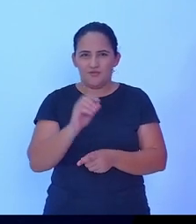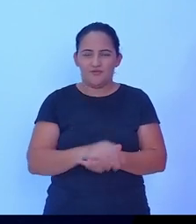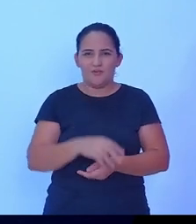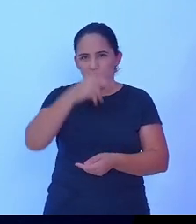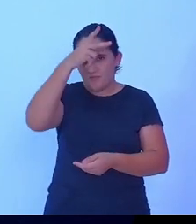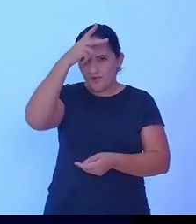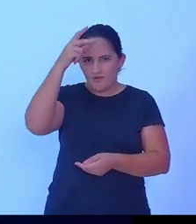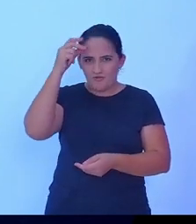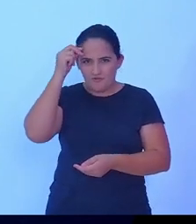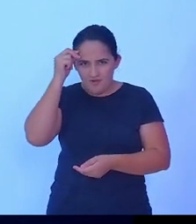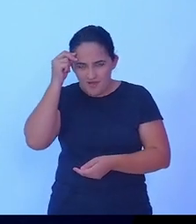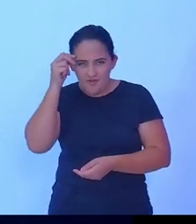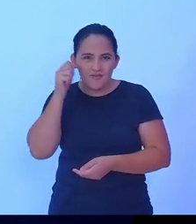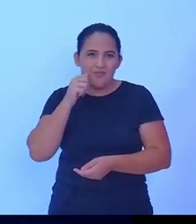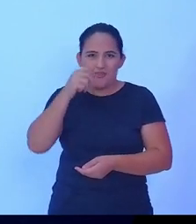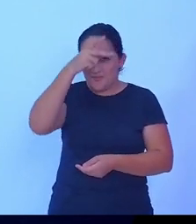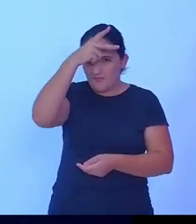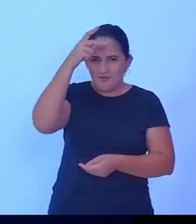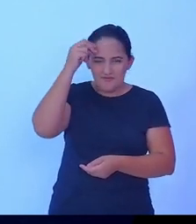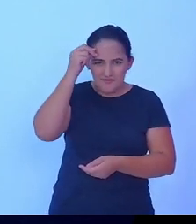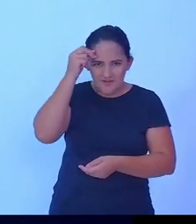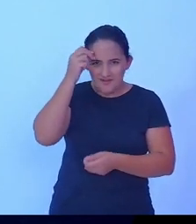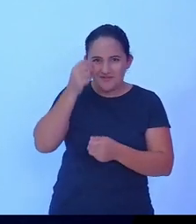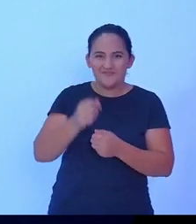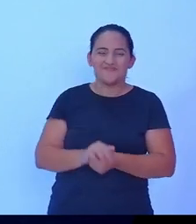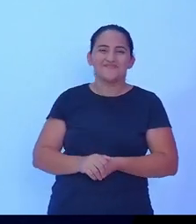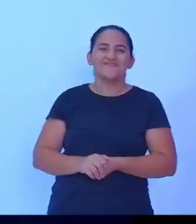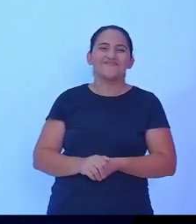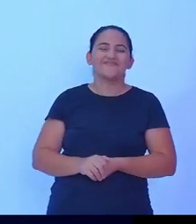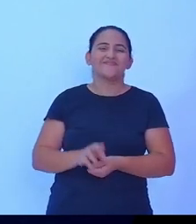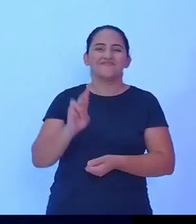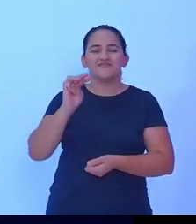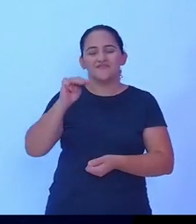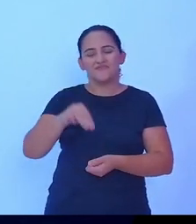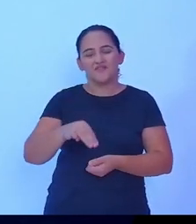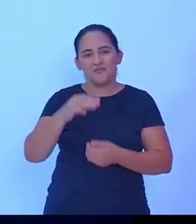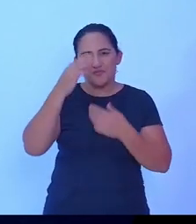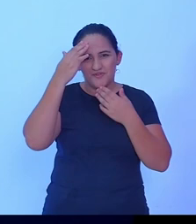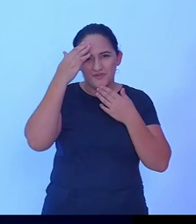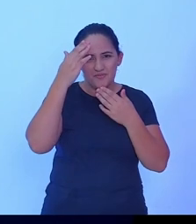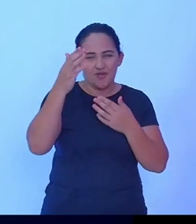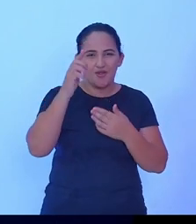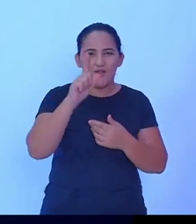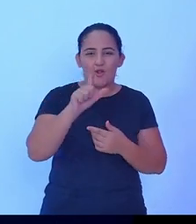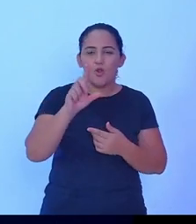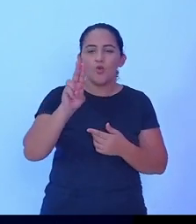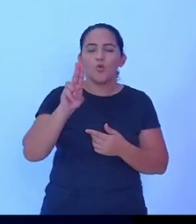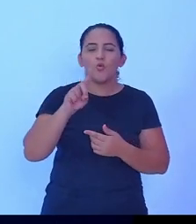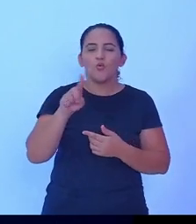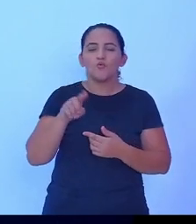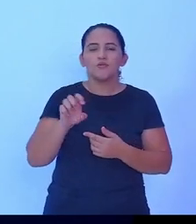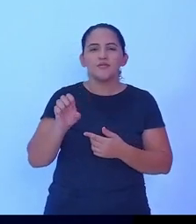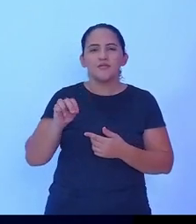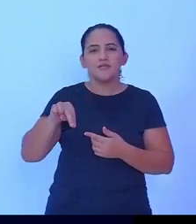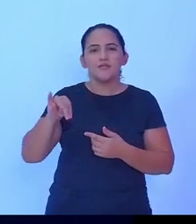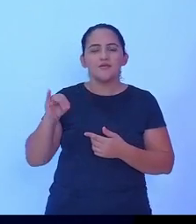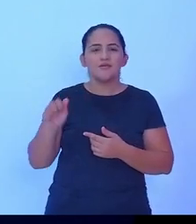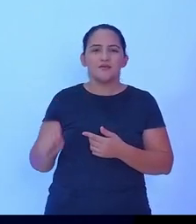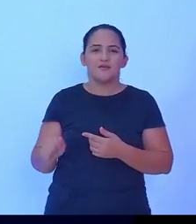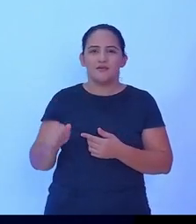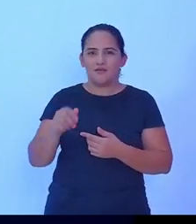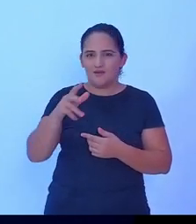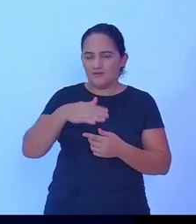13 Lucindo e Luzenei o meu muito obrigado peço ao pessoal né